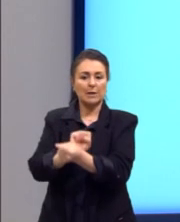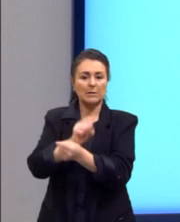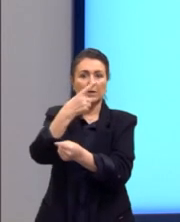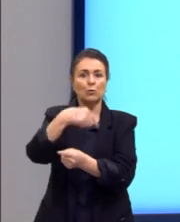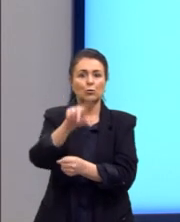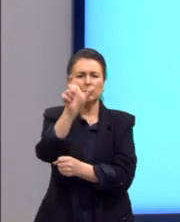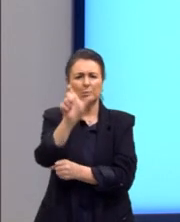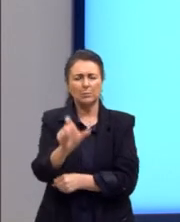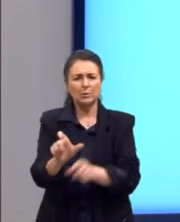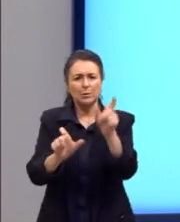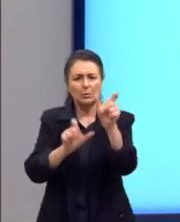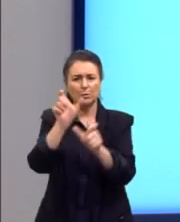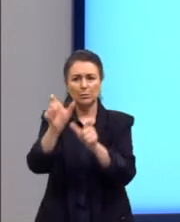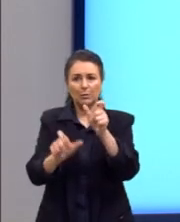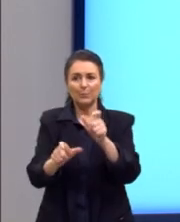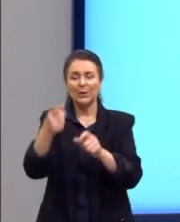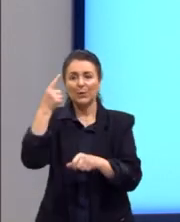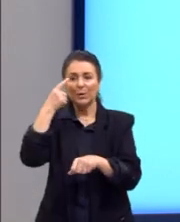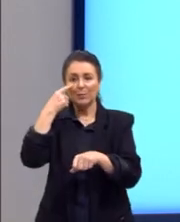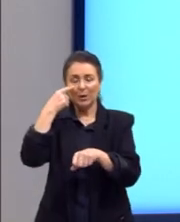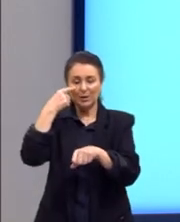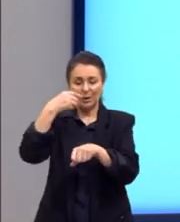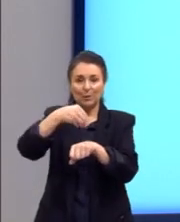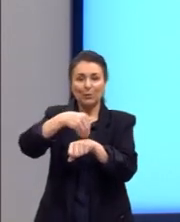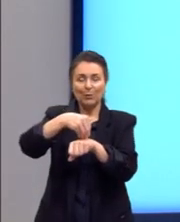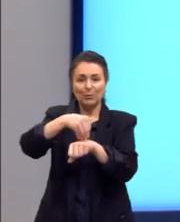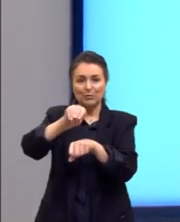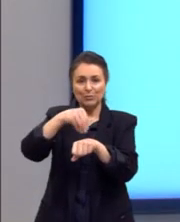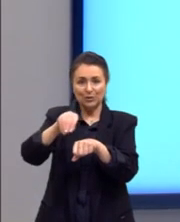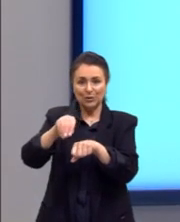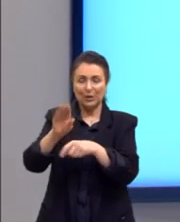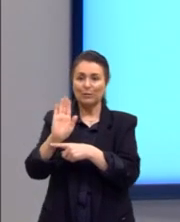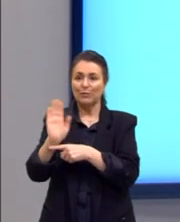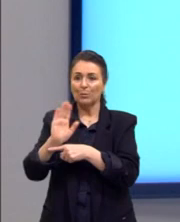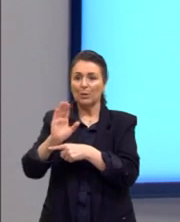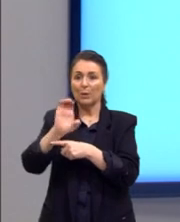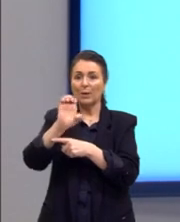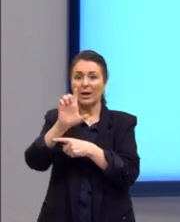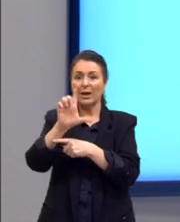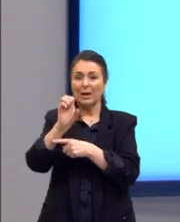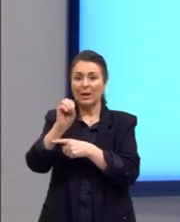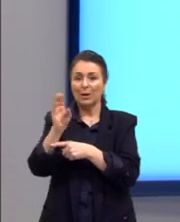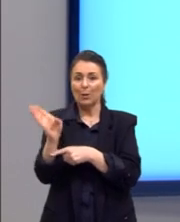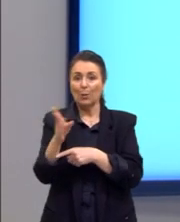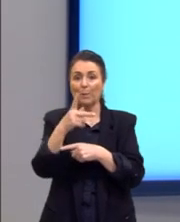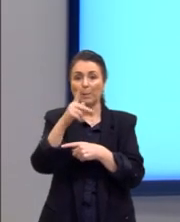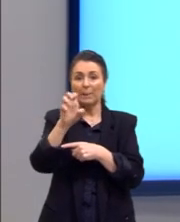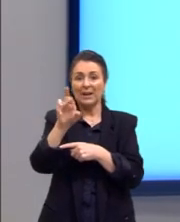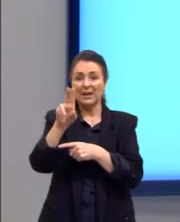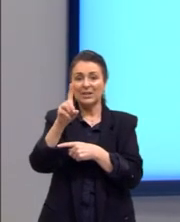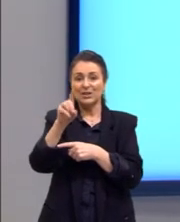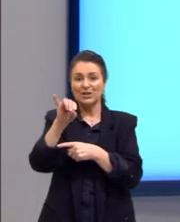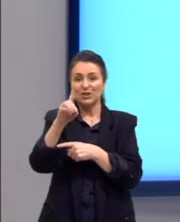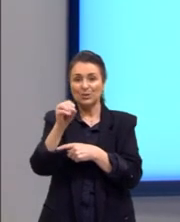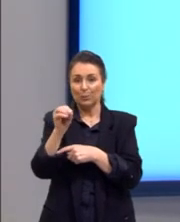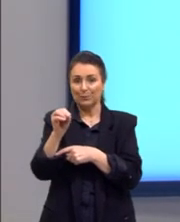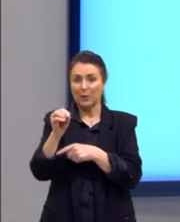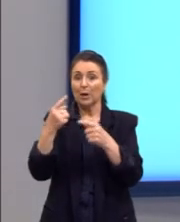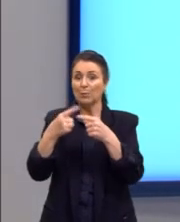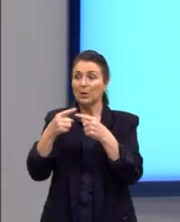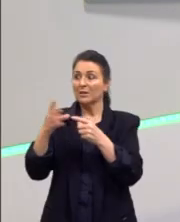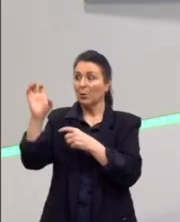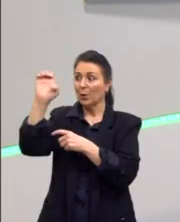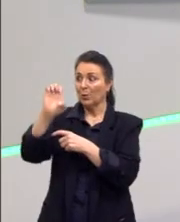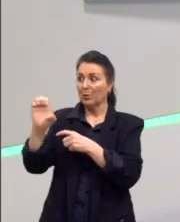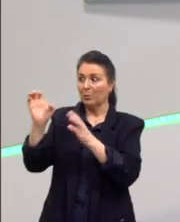aqui eu trago imagens do filme Elo Perdido. E é um filme que é bem problemático. Por quê? São europeus que vão